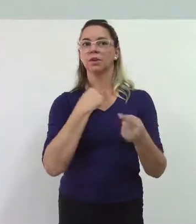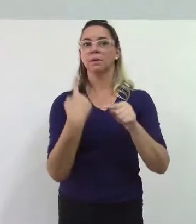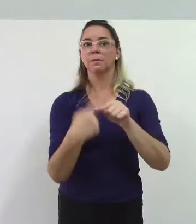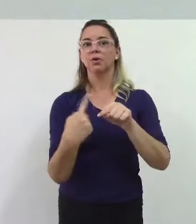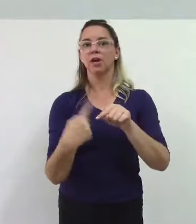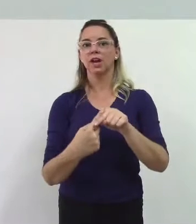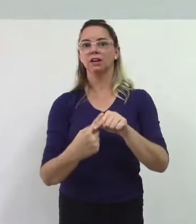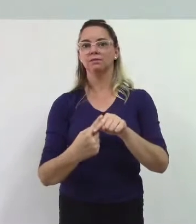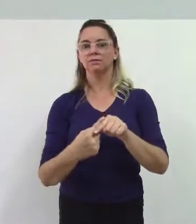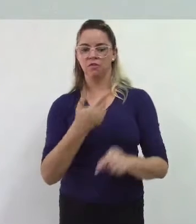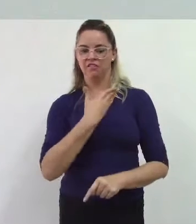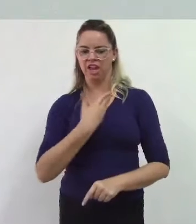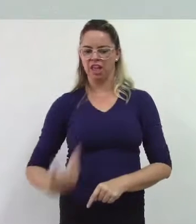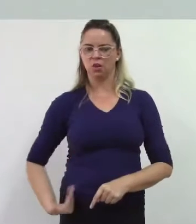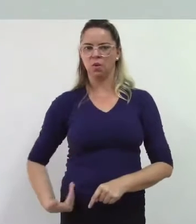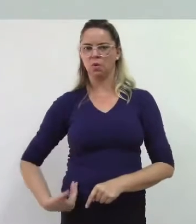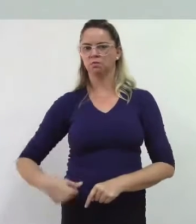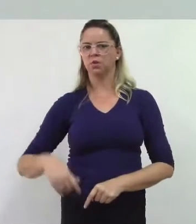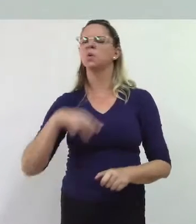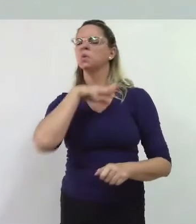do governo do Estado.